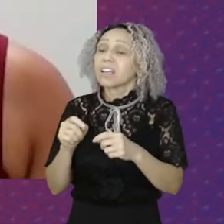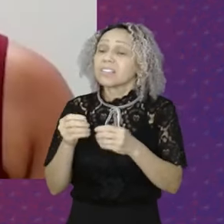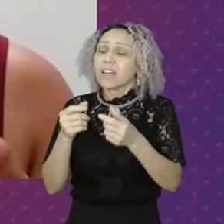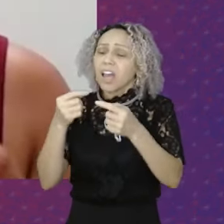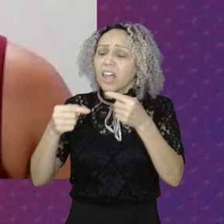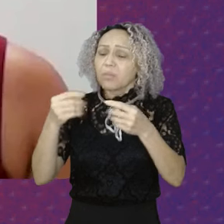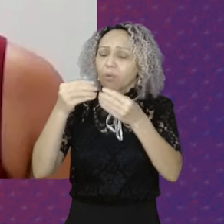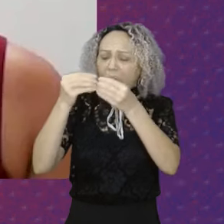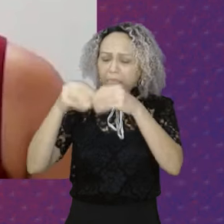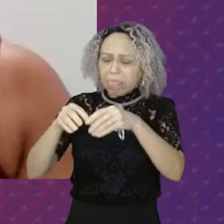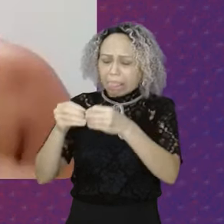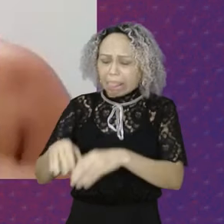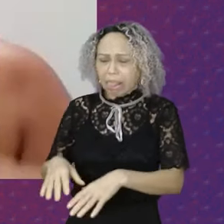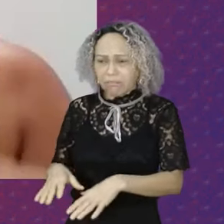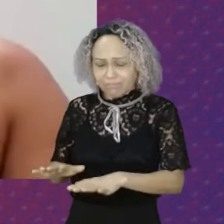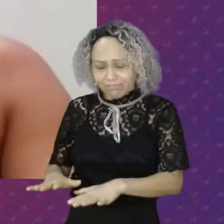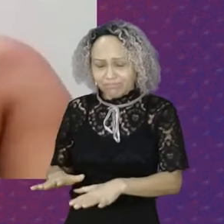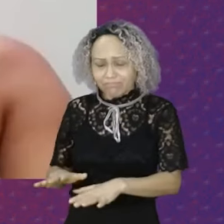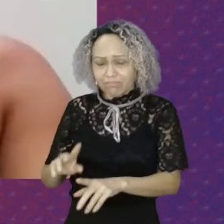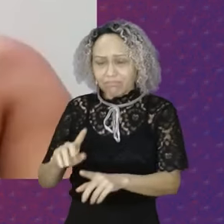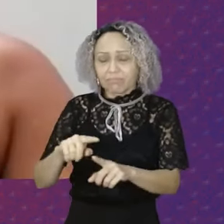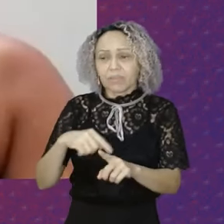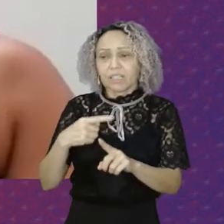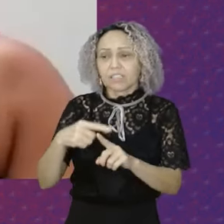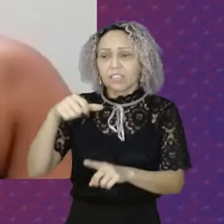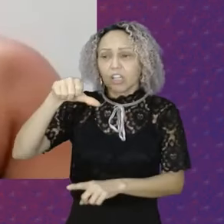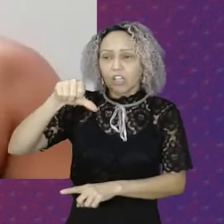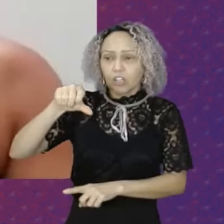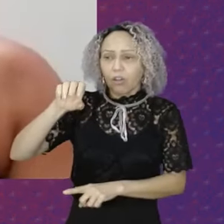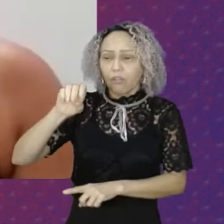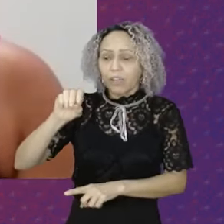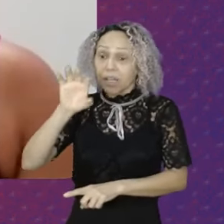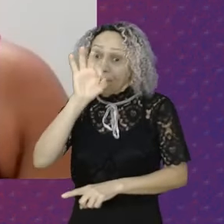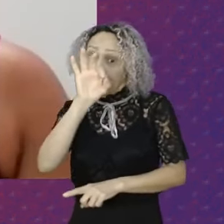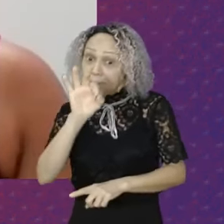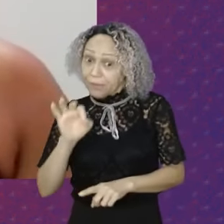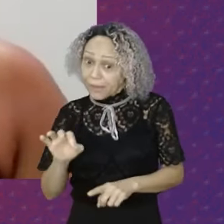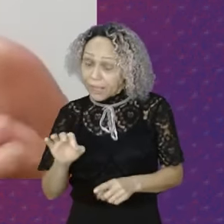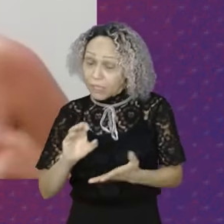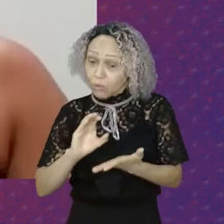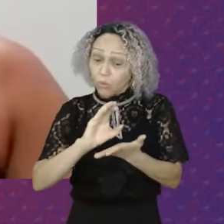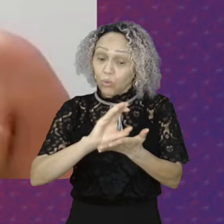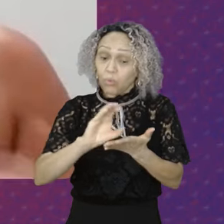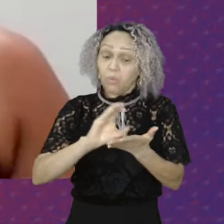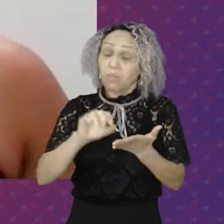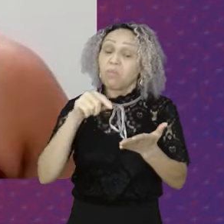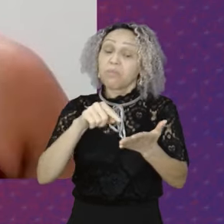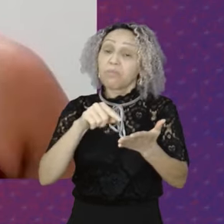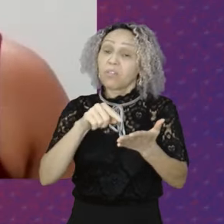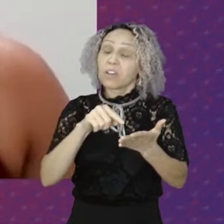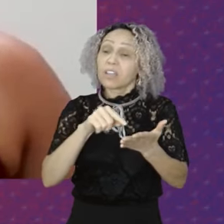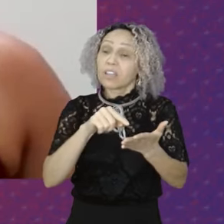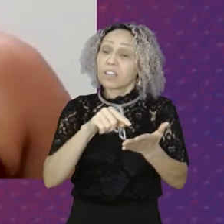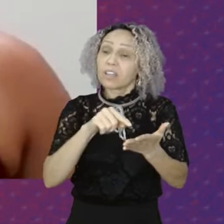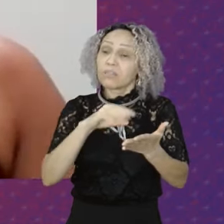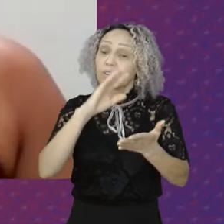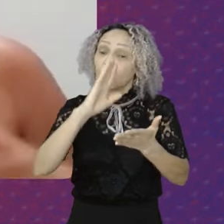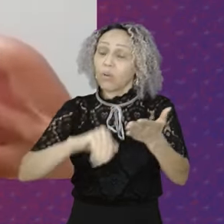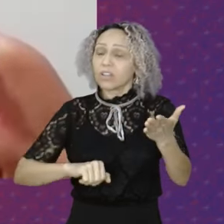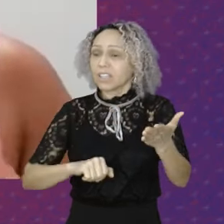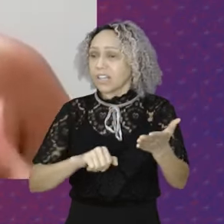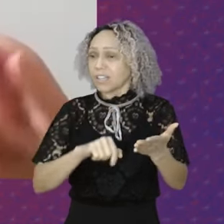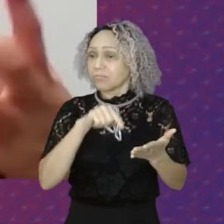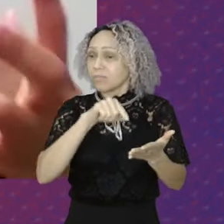% do orçamento Das políticas de enfrentamento À violência e de prevenção Em cortados Uma